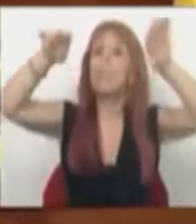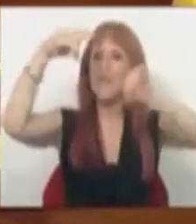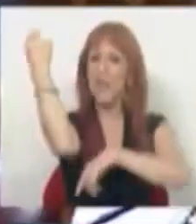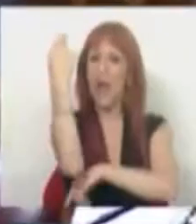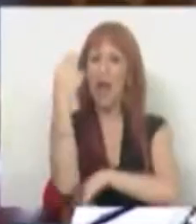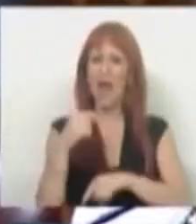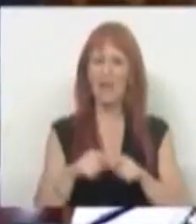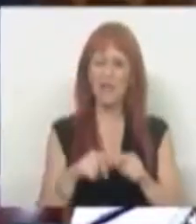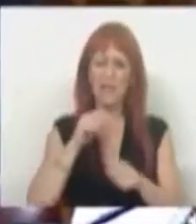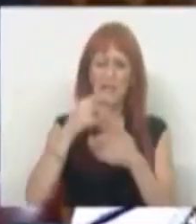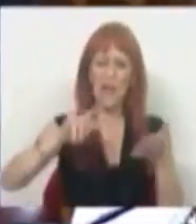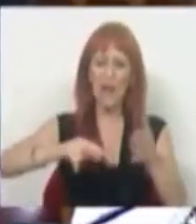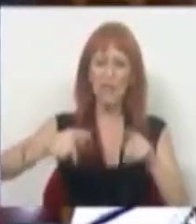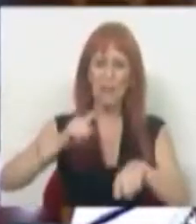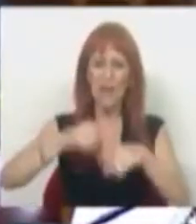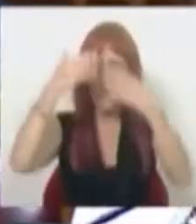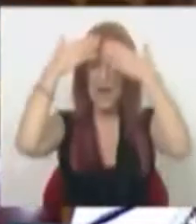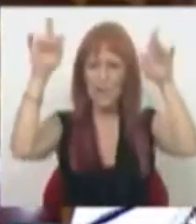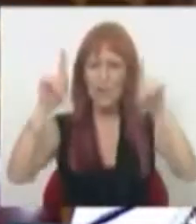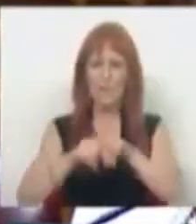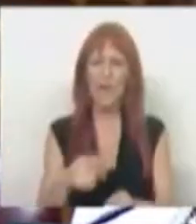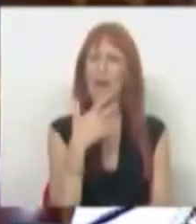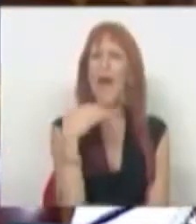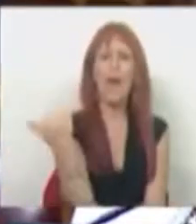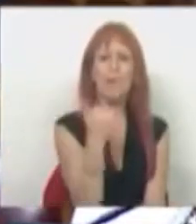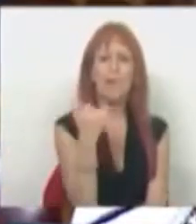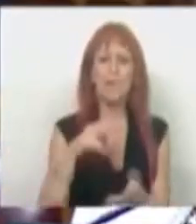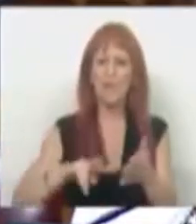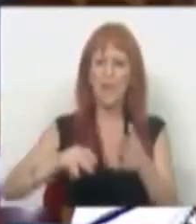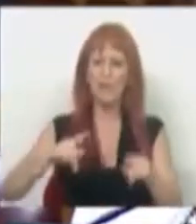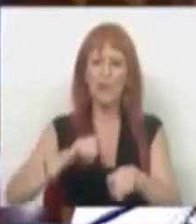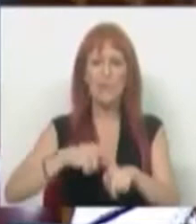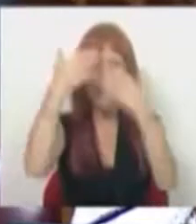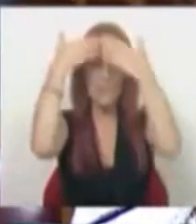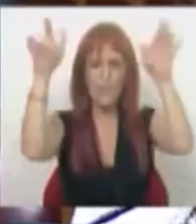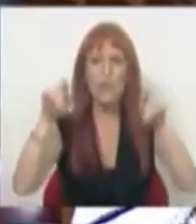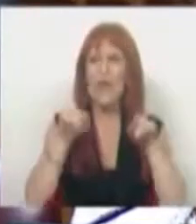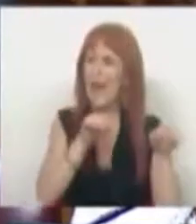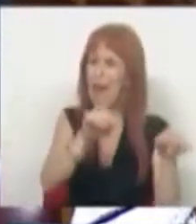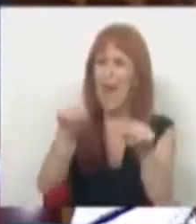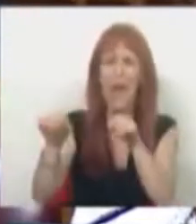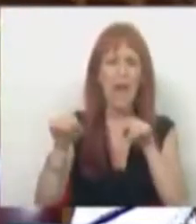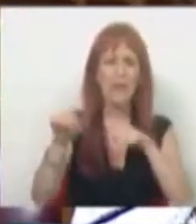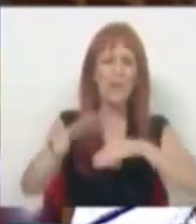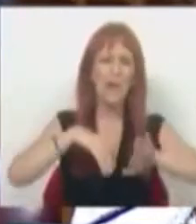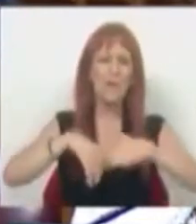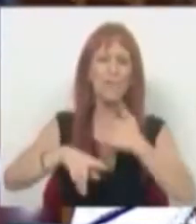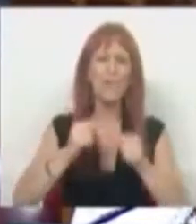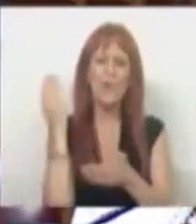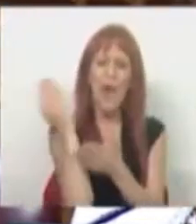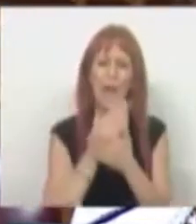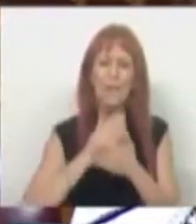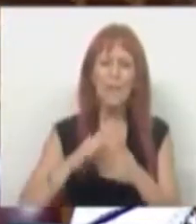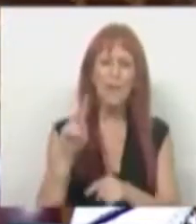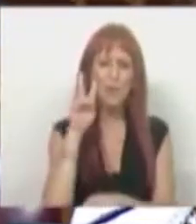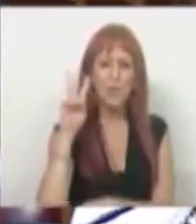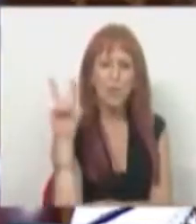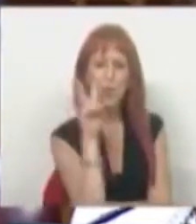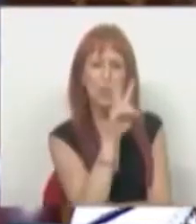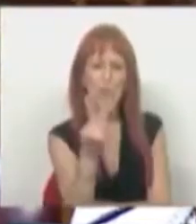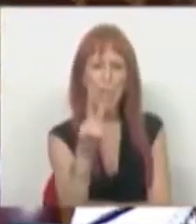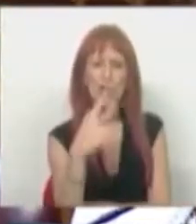das reformas em democracia, a beleza das reformas em democracia é que elas têm que ser feitas a partir dos olhos